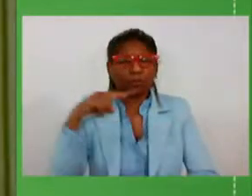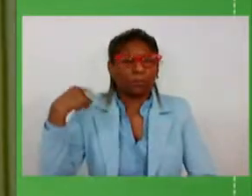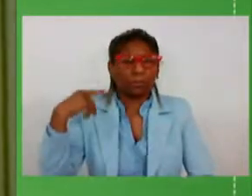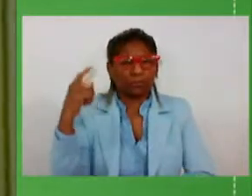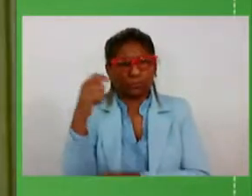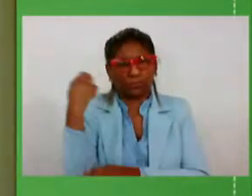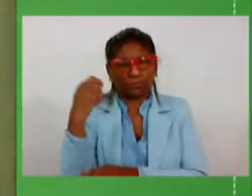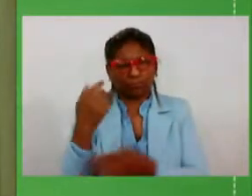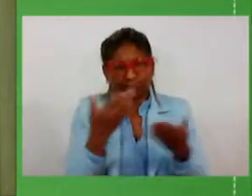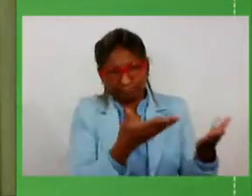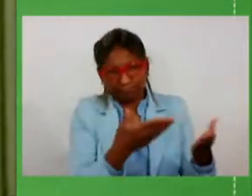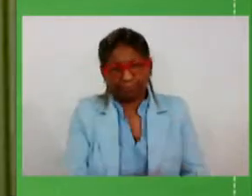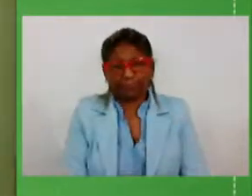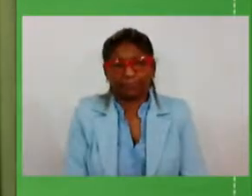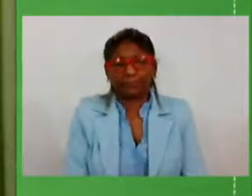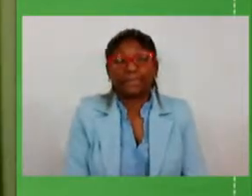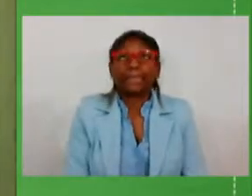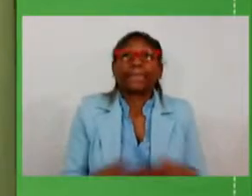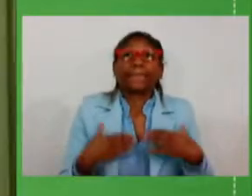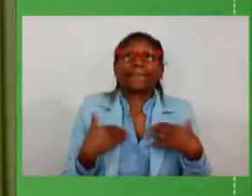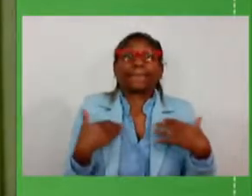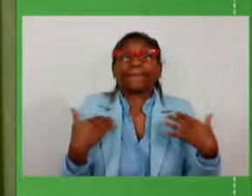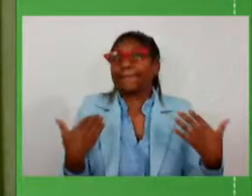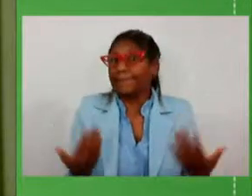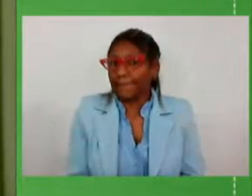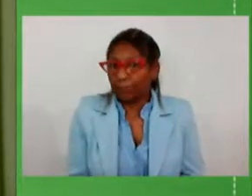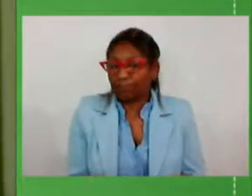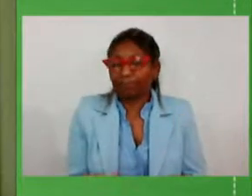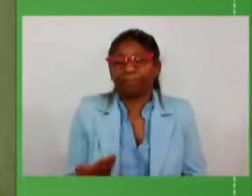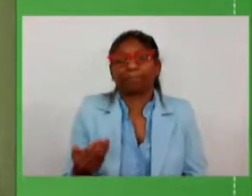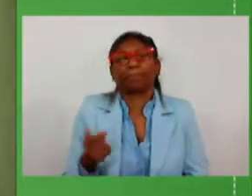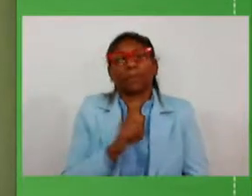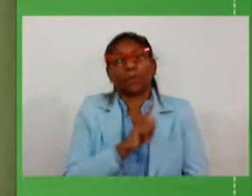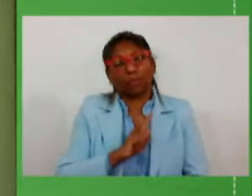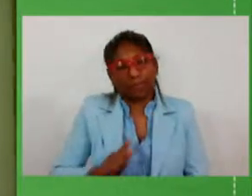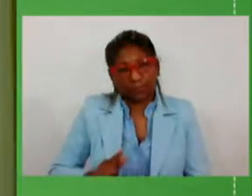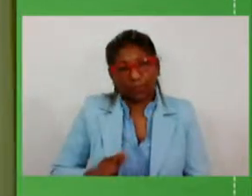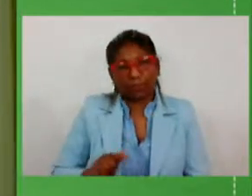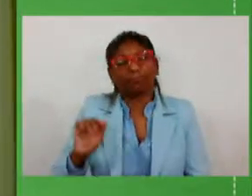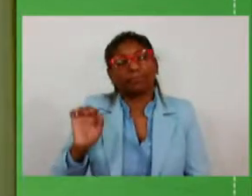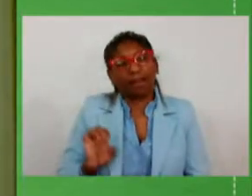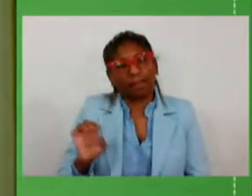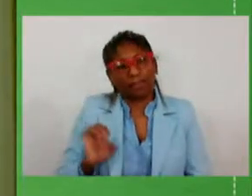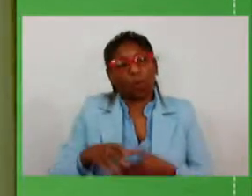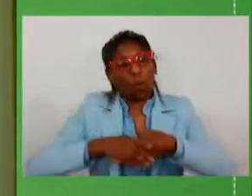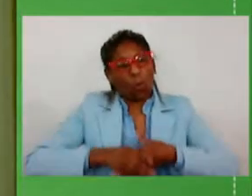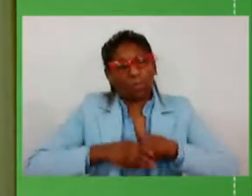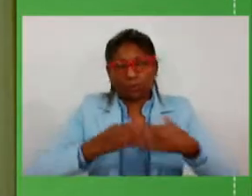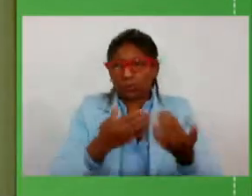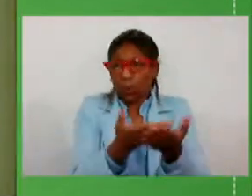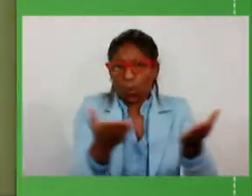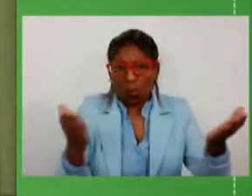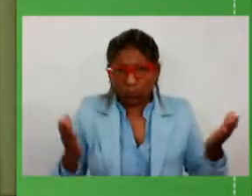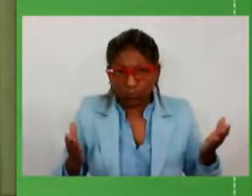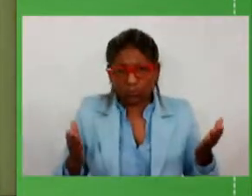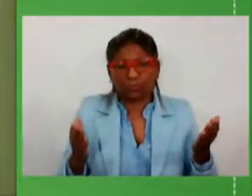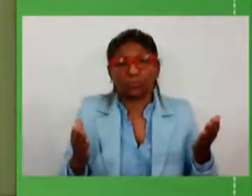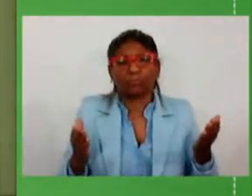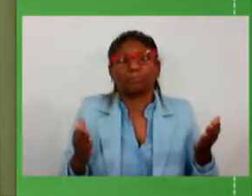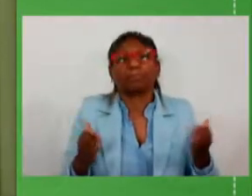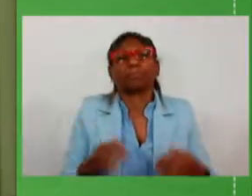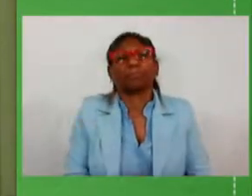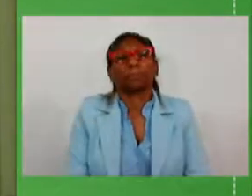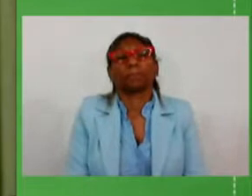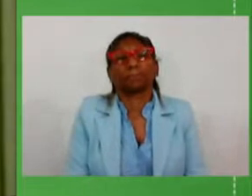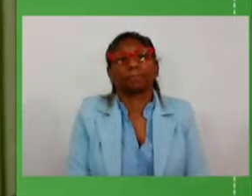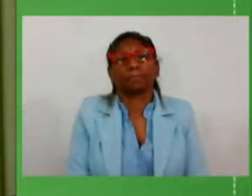bem, caro governador Eduardo Leite seu nome cumprimento a todos os secretários de estado aqui presentes meu